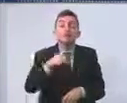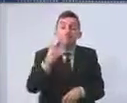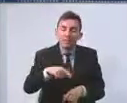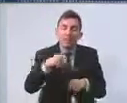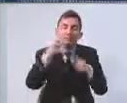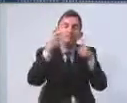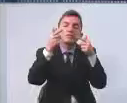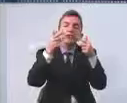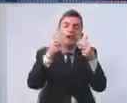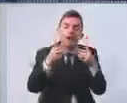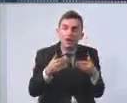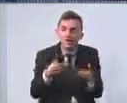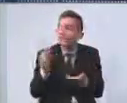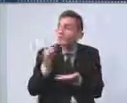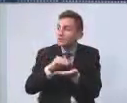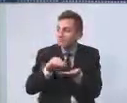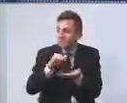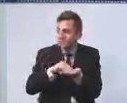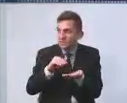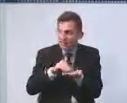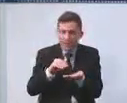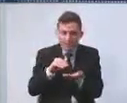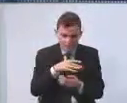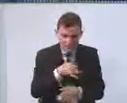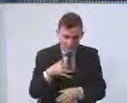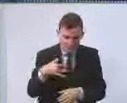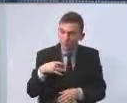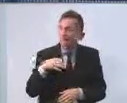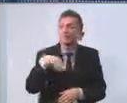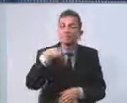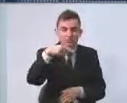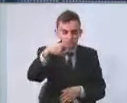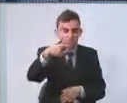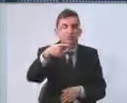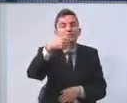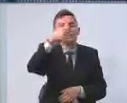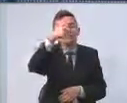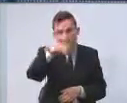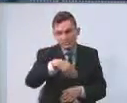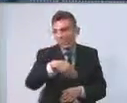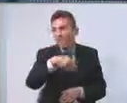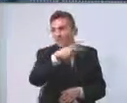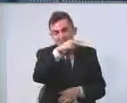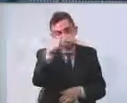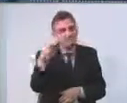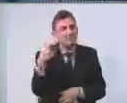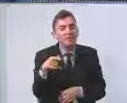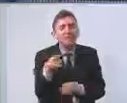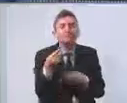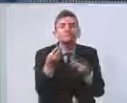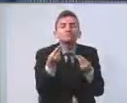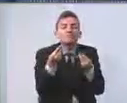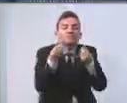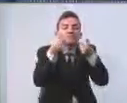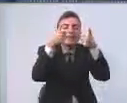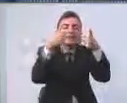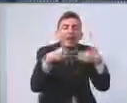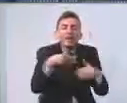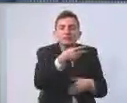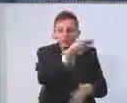a nossa querida secretária de saúde poderá esmiuçar muito melhor do que